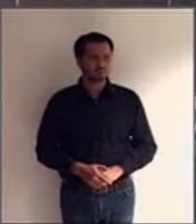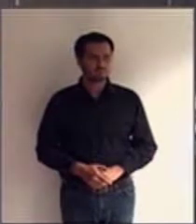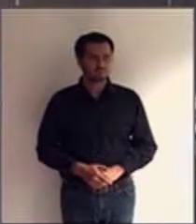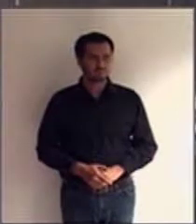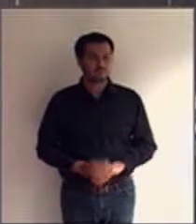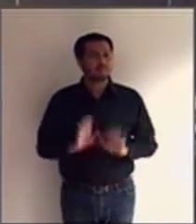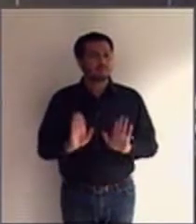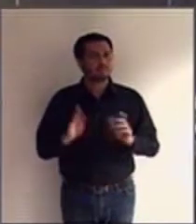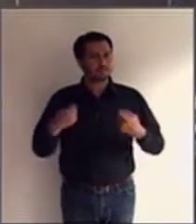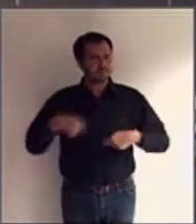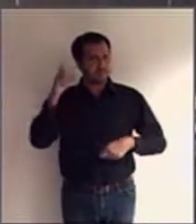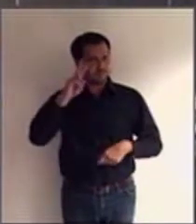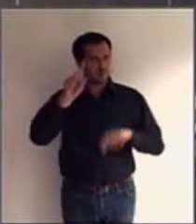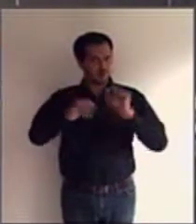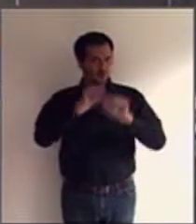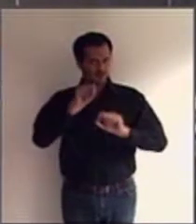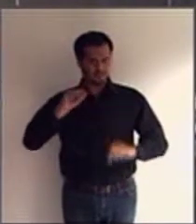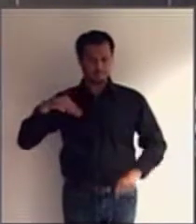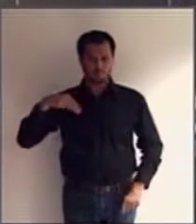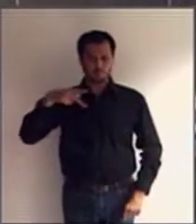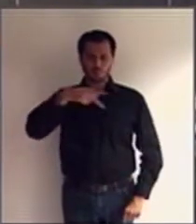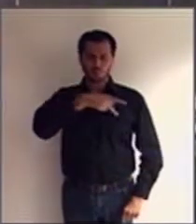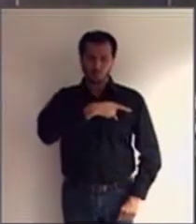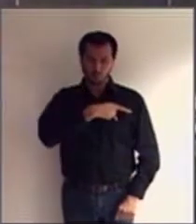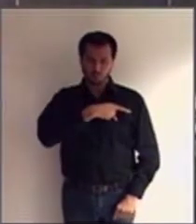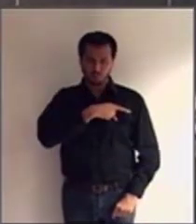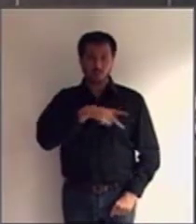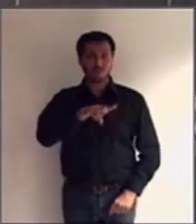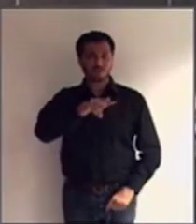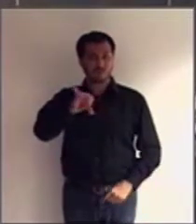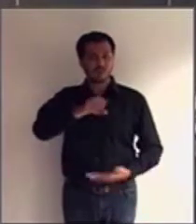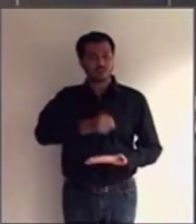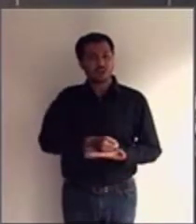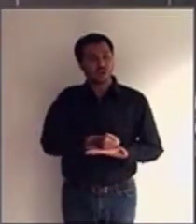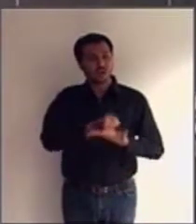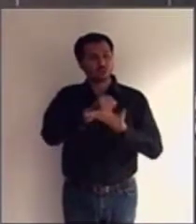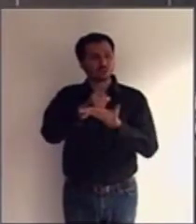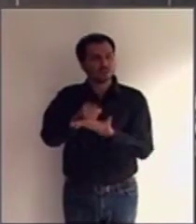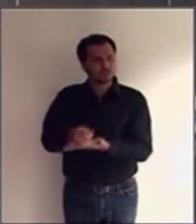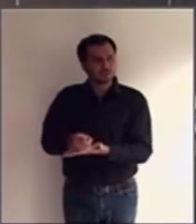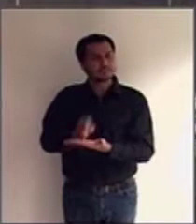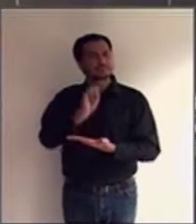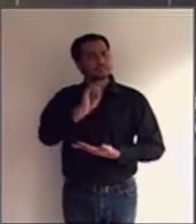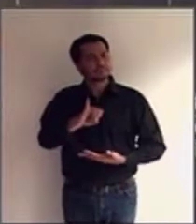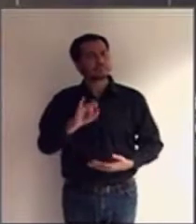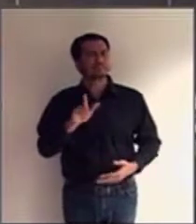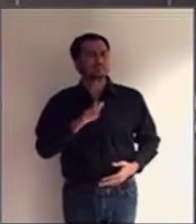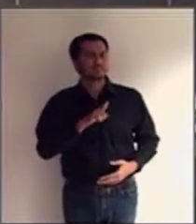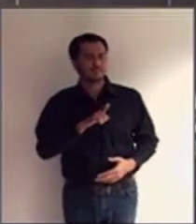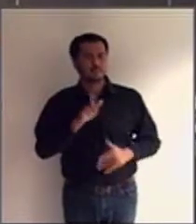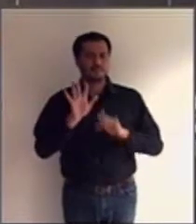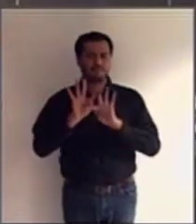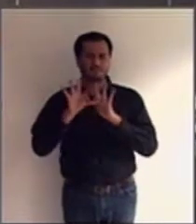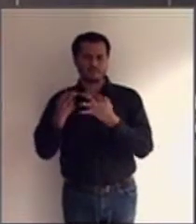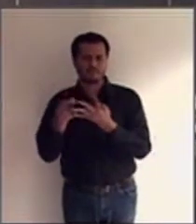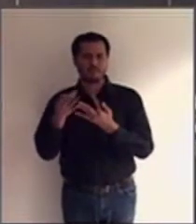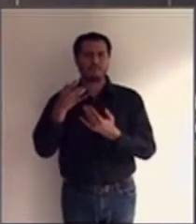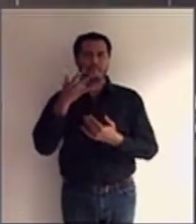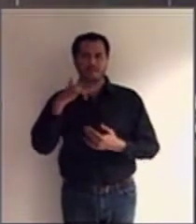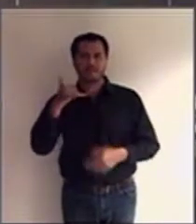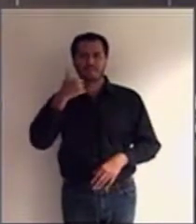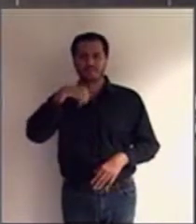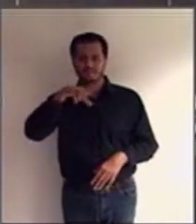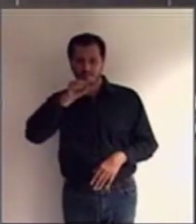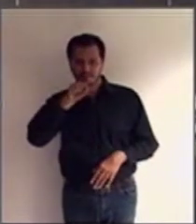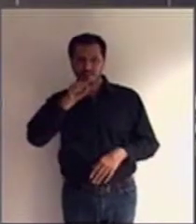terá legitimidade subsidiária nesses dois últimos casos, ou seja, quando existirem pais, cônjuges ou qualquer